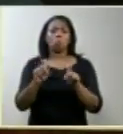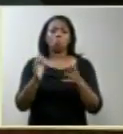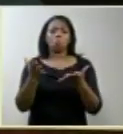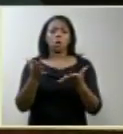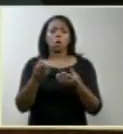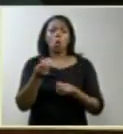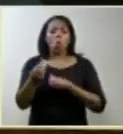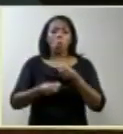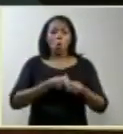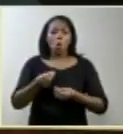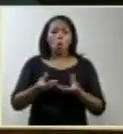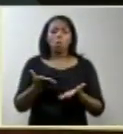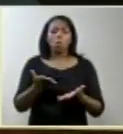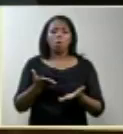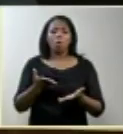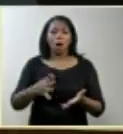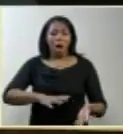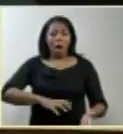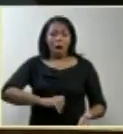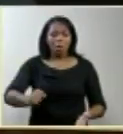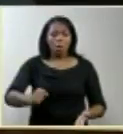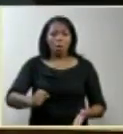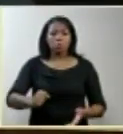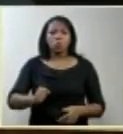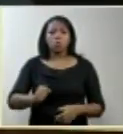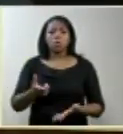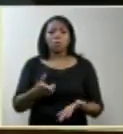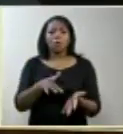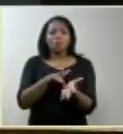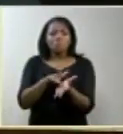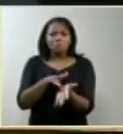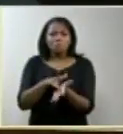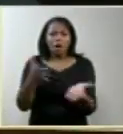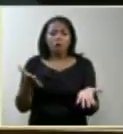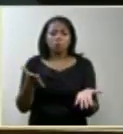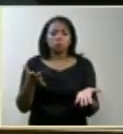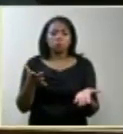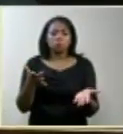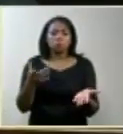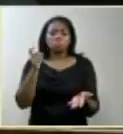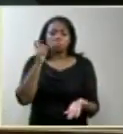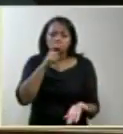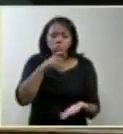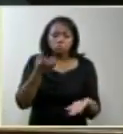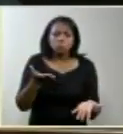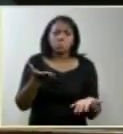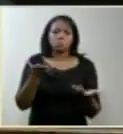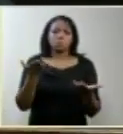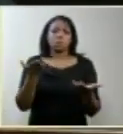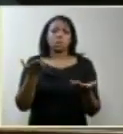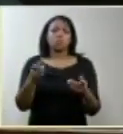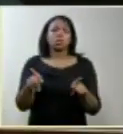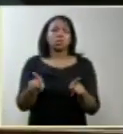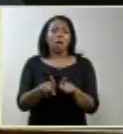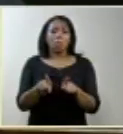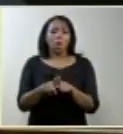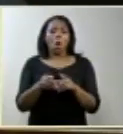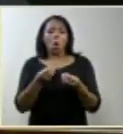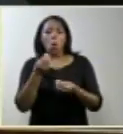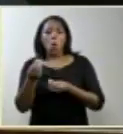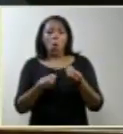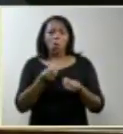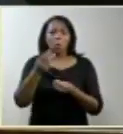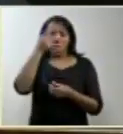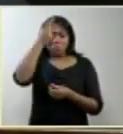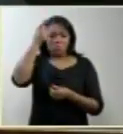clandestino, qual é o percentual, e aí já se fala até de verdadeiros açougueiros, qual